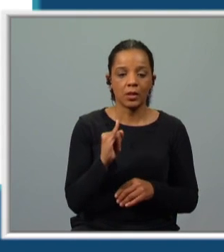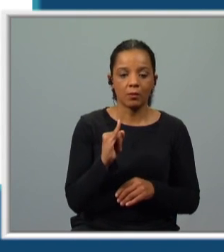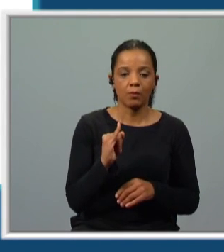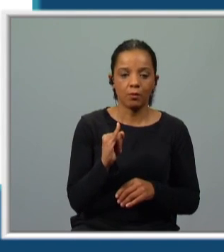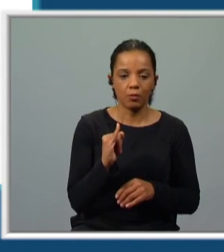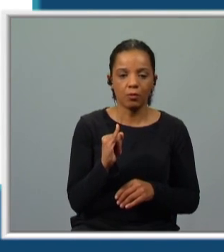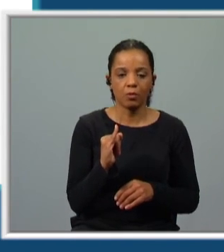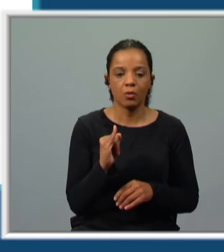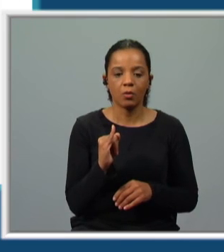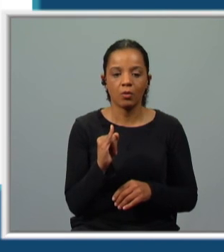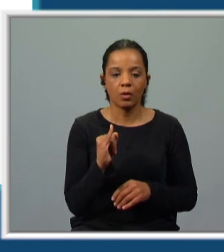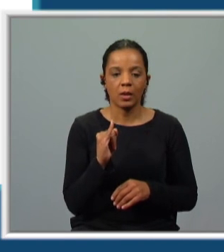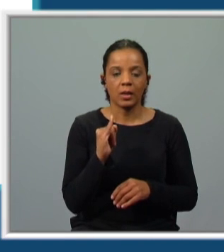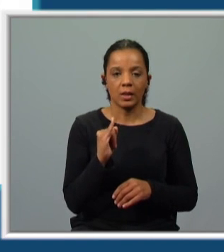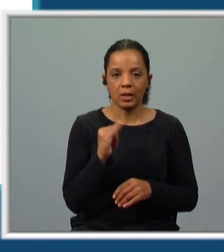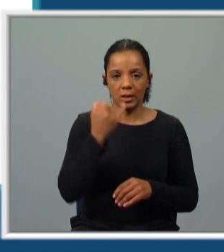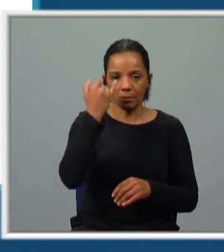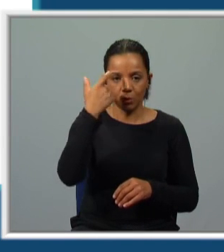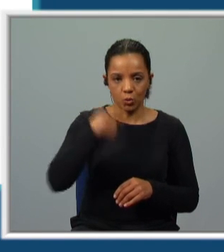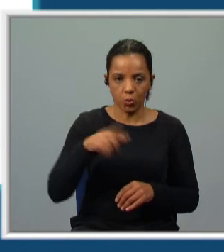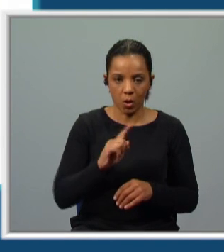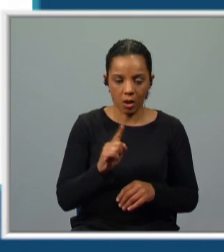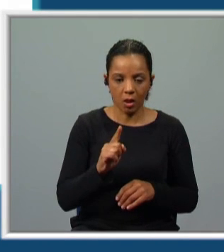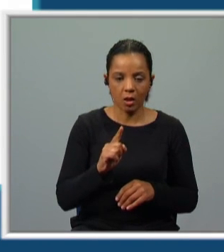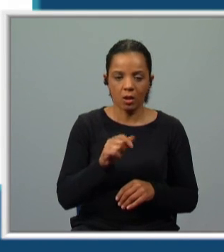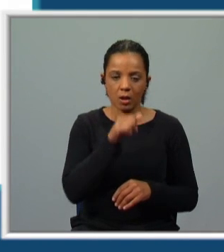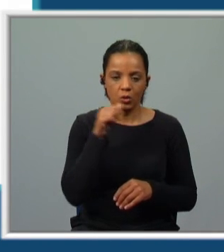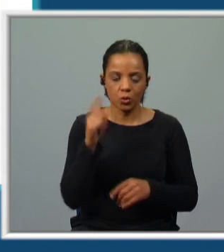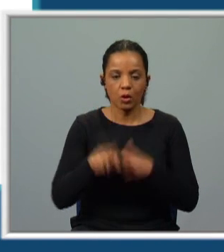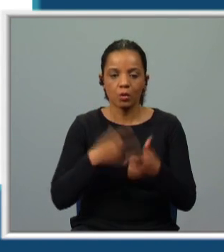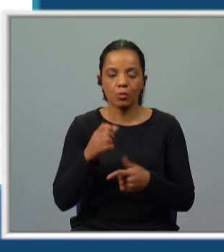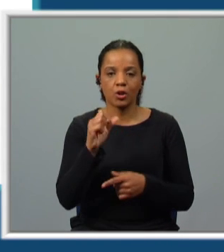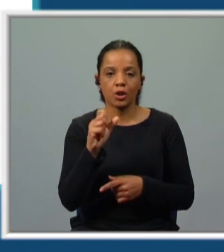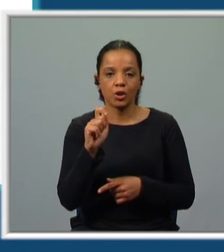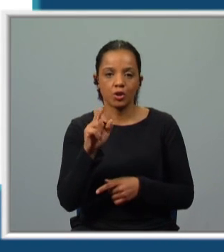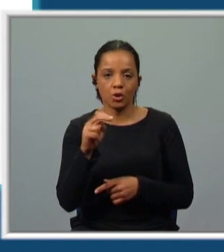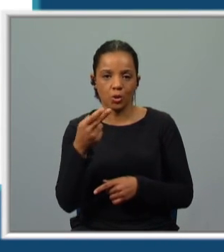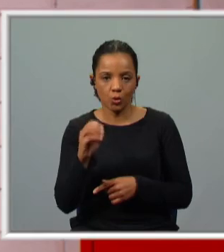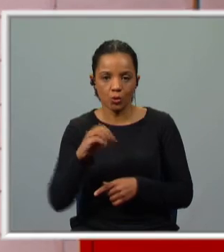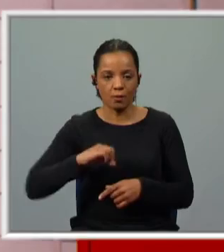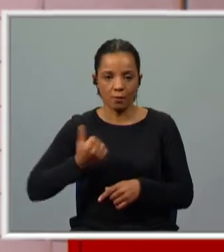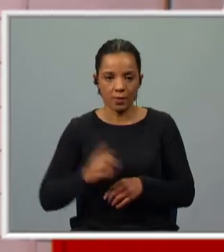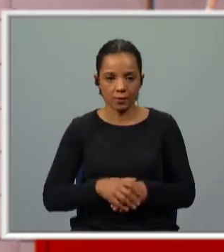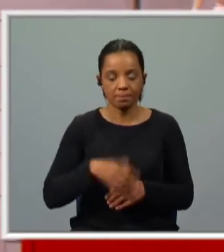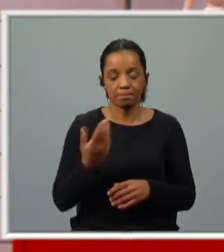aquele verde azulado. E gerúndio, o verde. Entretanto, vamos recordar o que fizemos hoje.